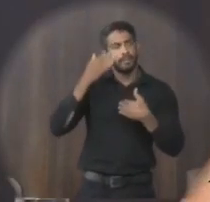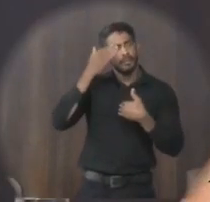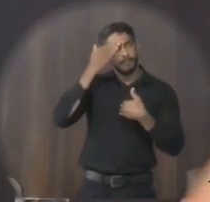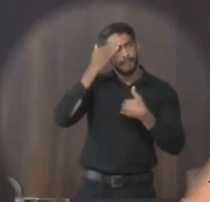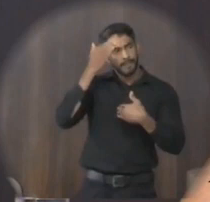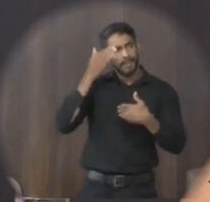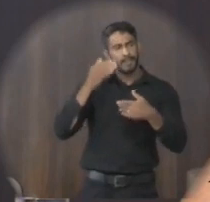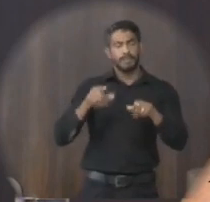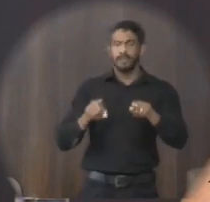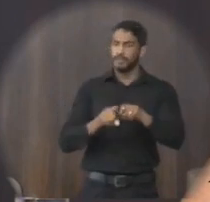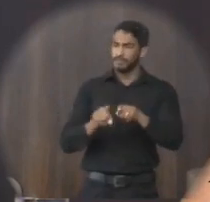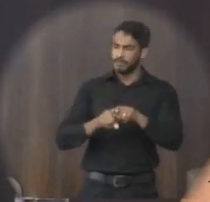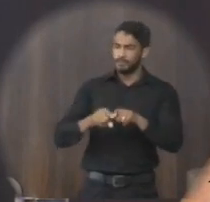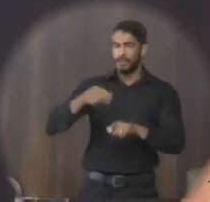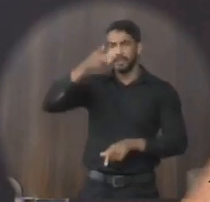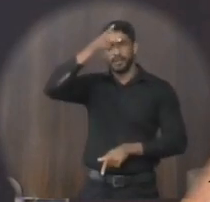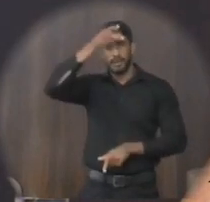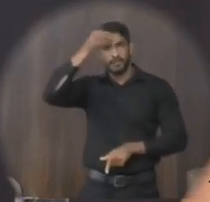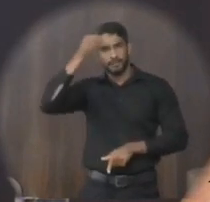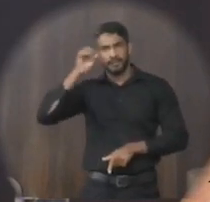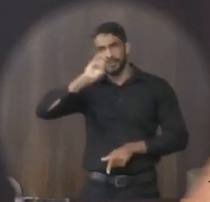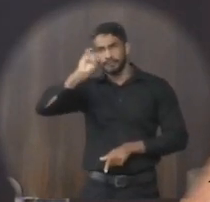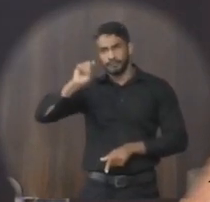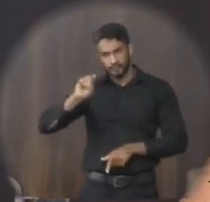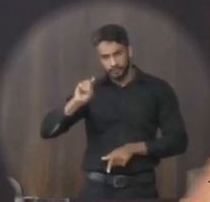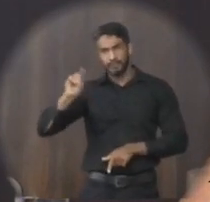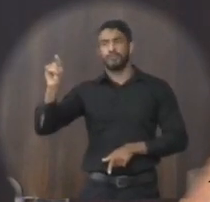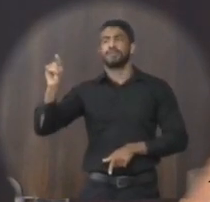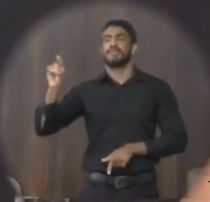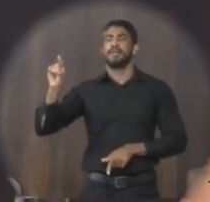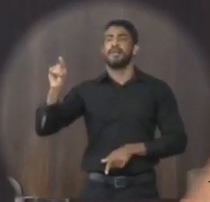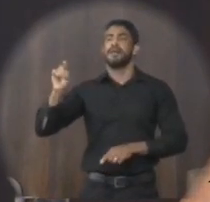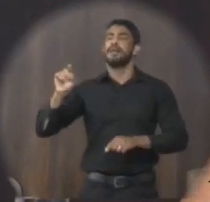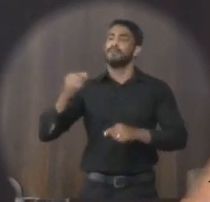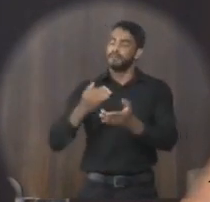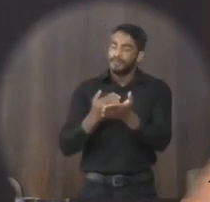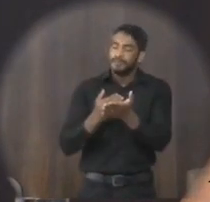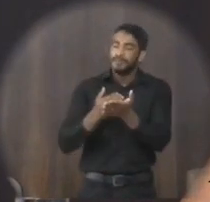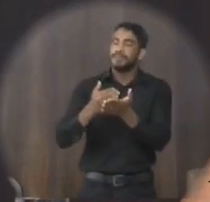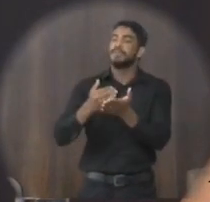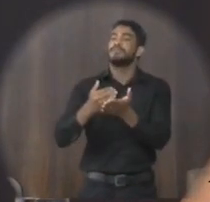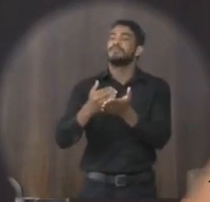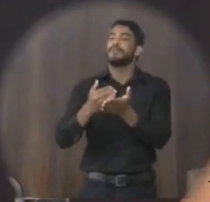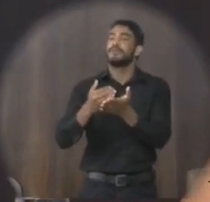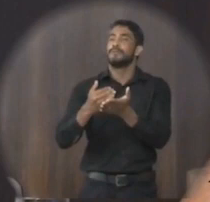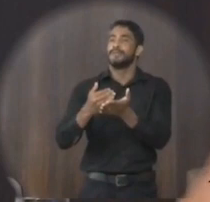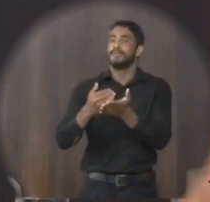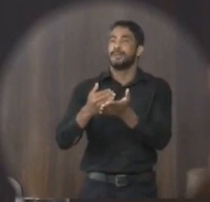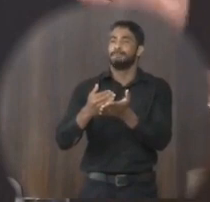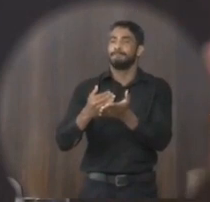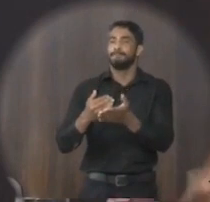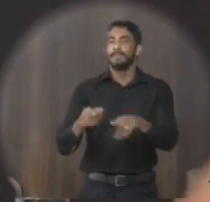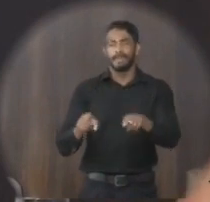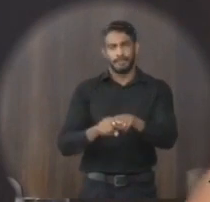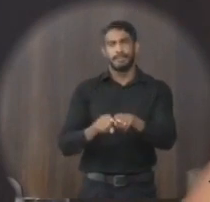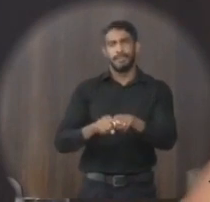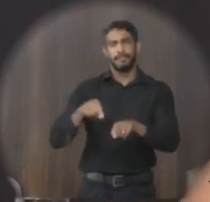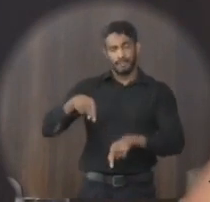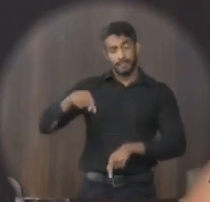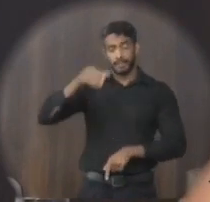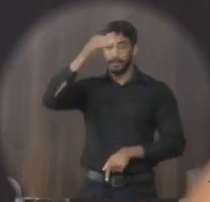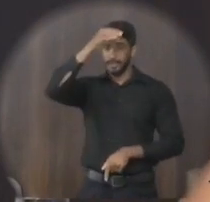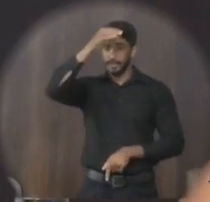ao prefeito José Aparecido por essa iniciativa e a Câmara